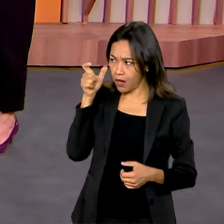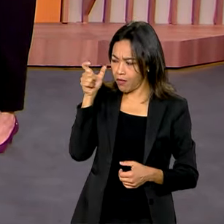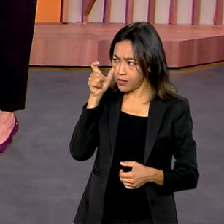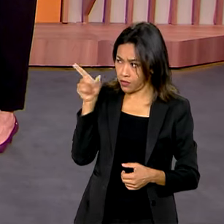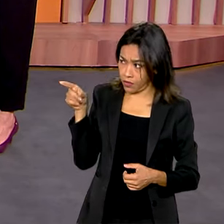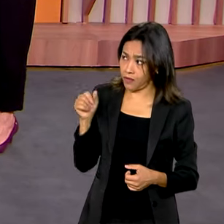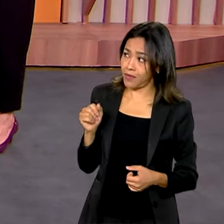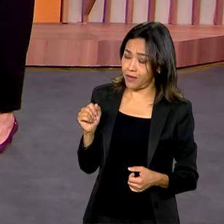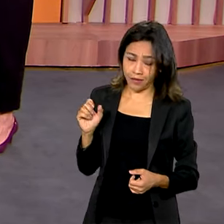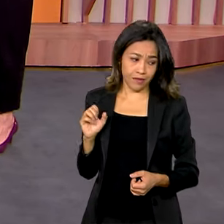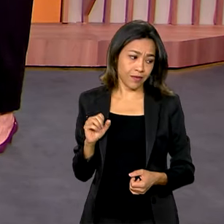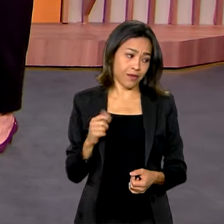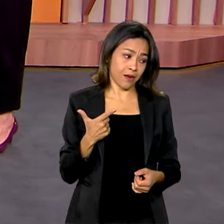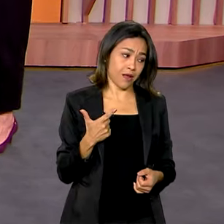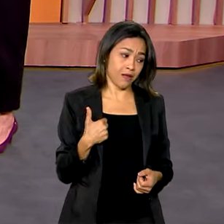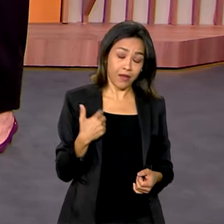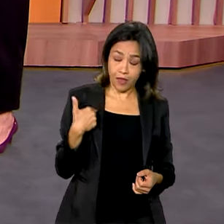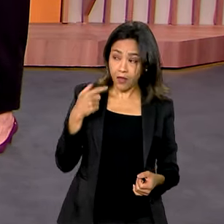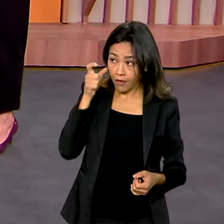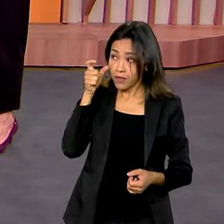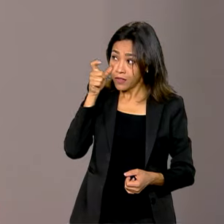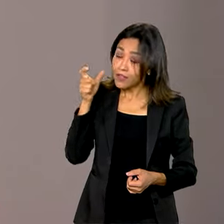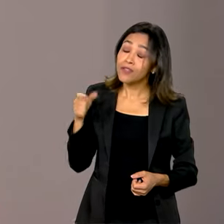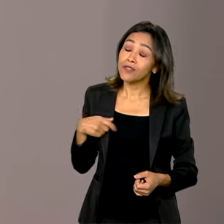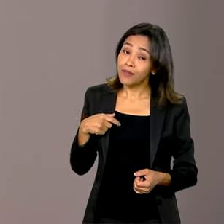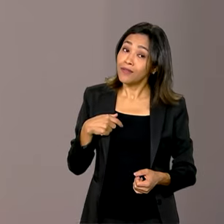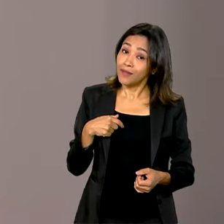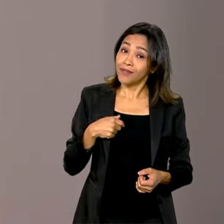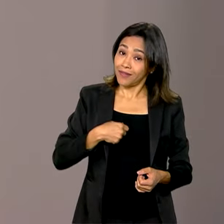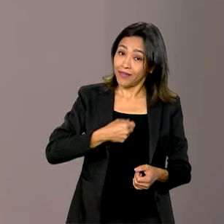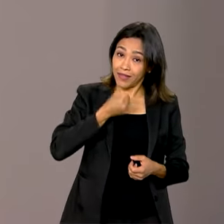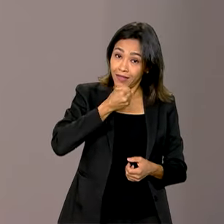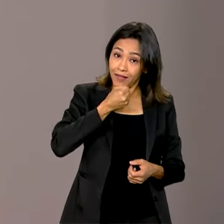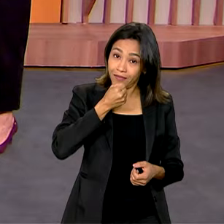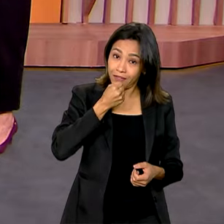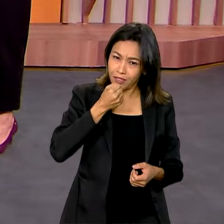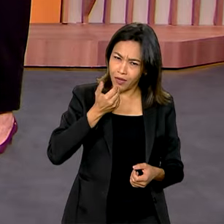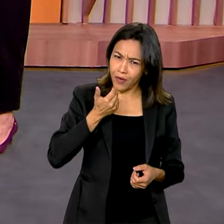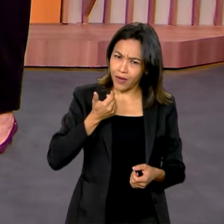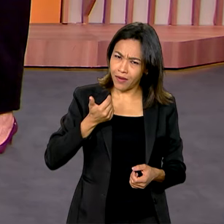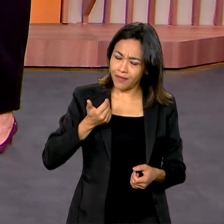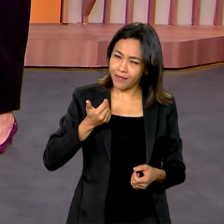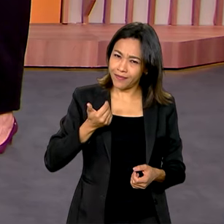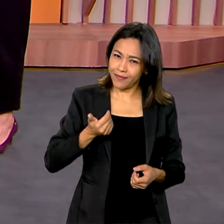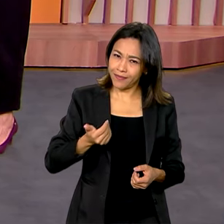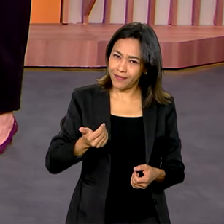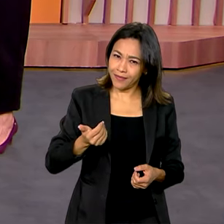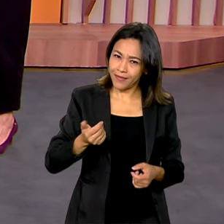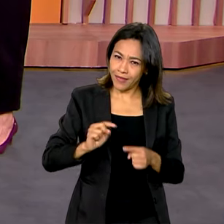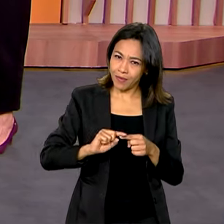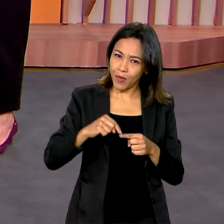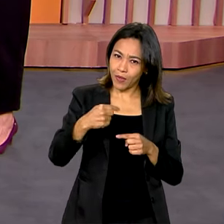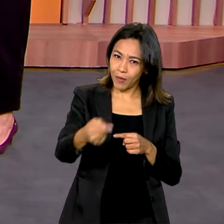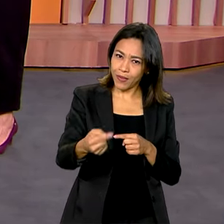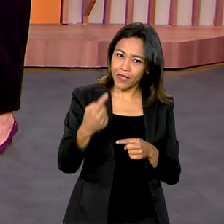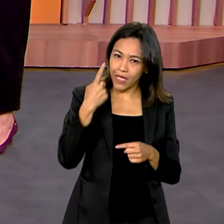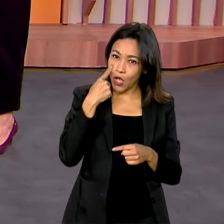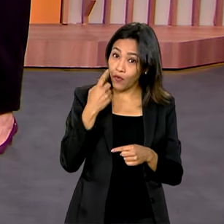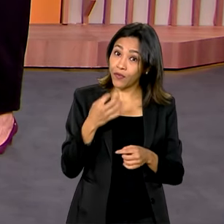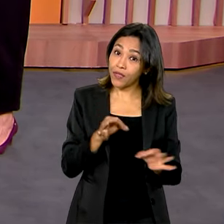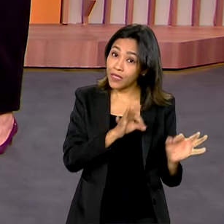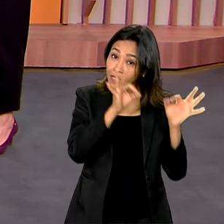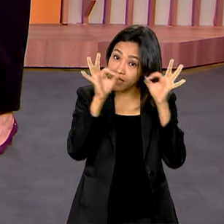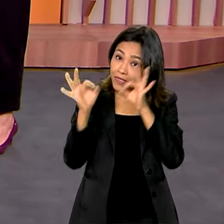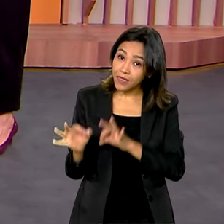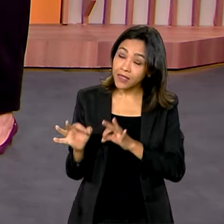Acho bom. Lógico. E eu estava assistindo o programa, que vai ao ar agora, um pouco antes do Brasil em dia, e eu vi no